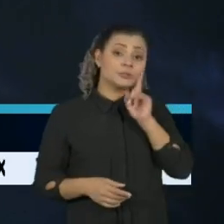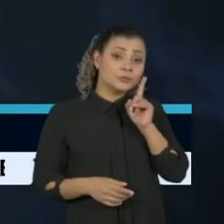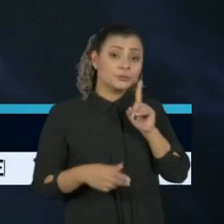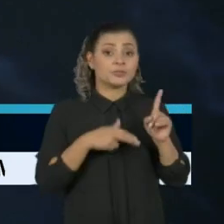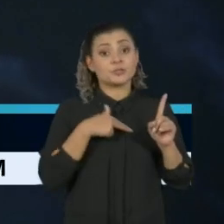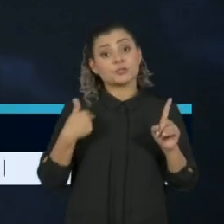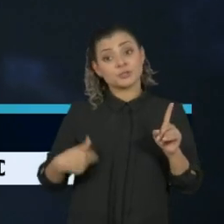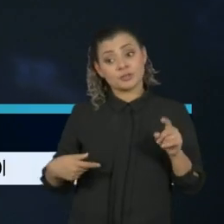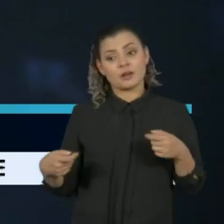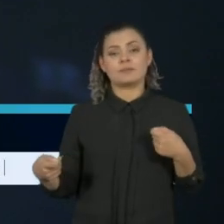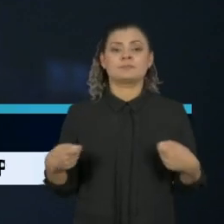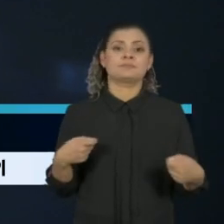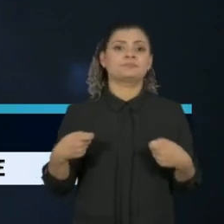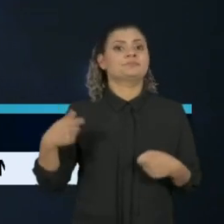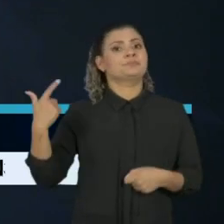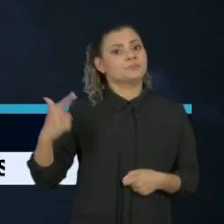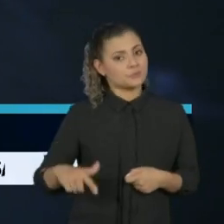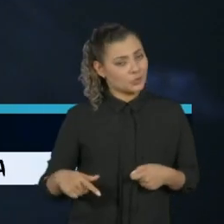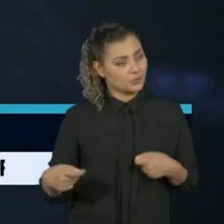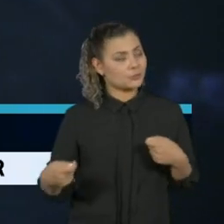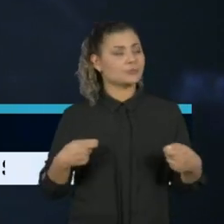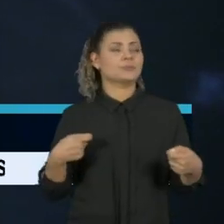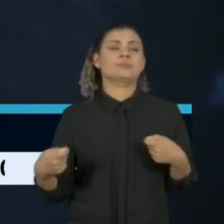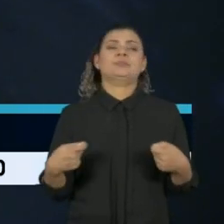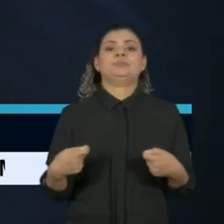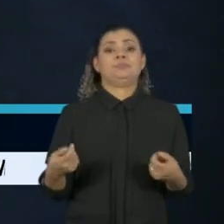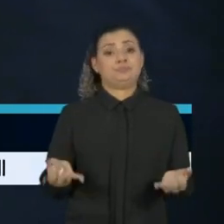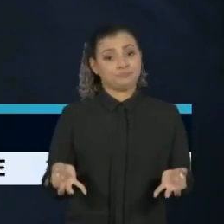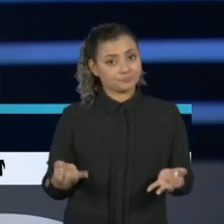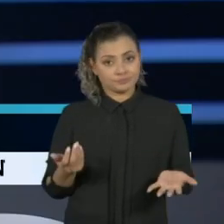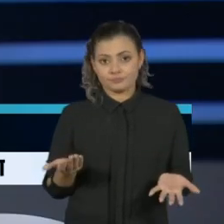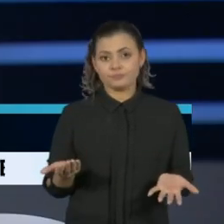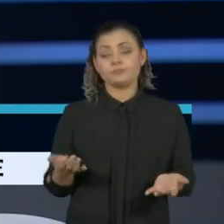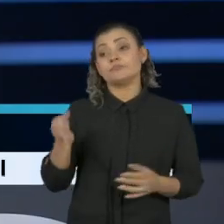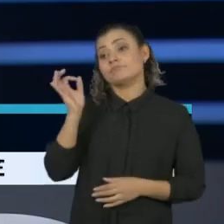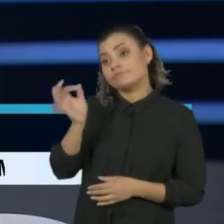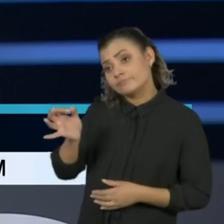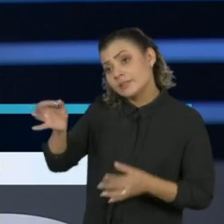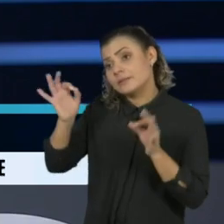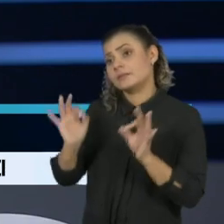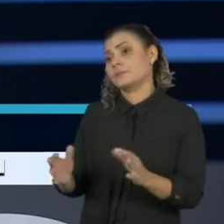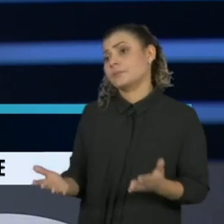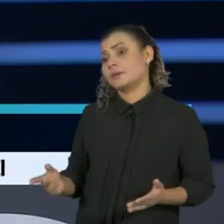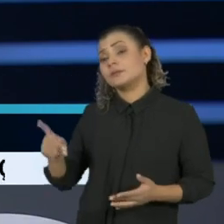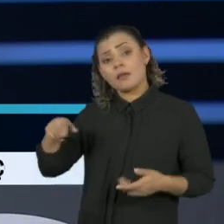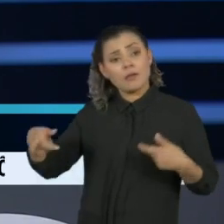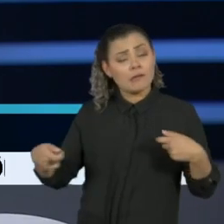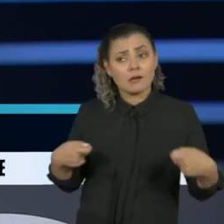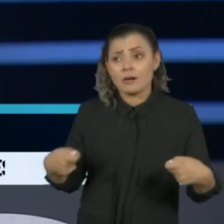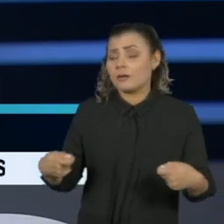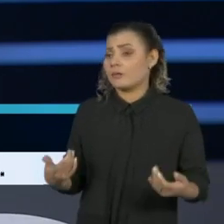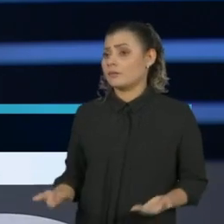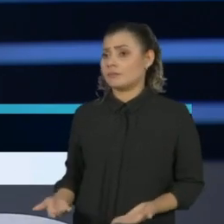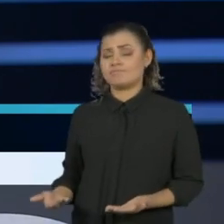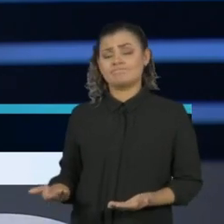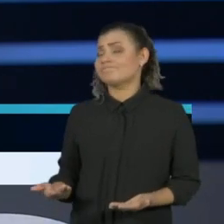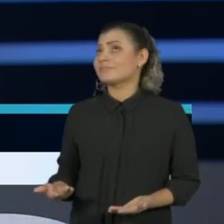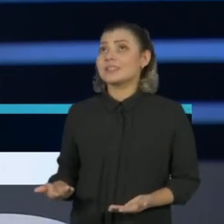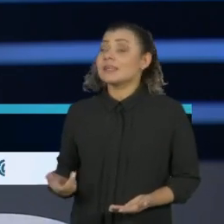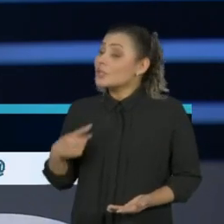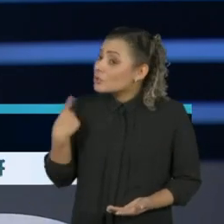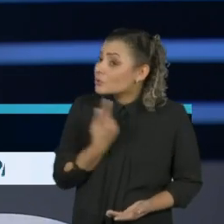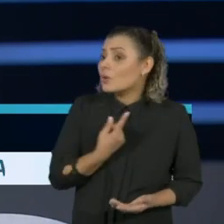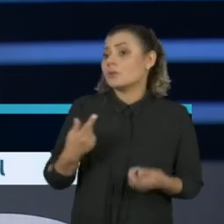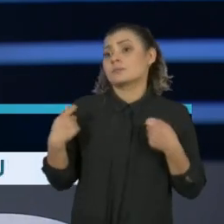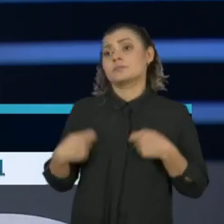também, que está se criando uma situação que talvez seja insustentável. Exatamente. Também é uma tensão grande. Então, eu acho que nós temos